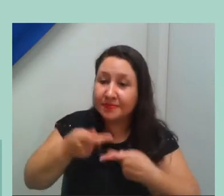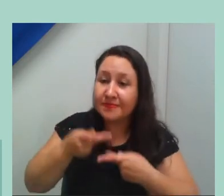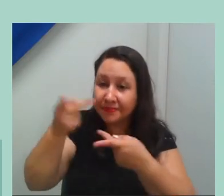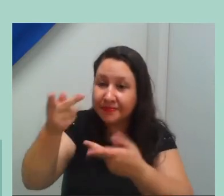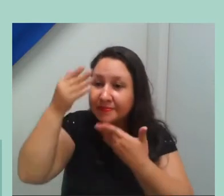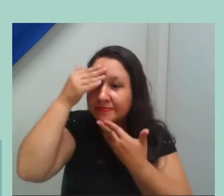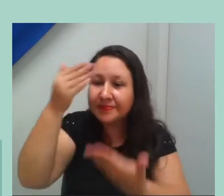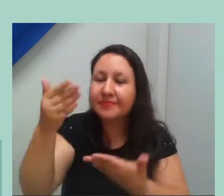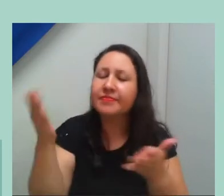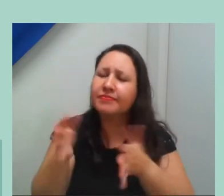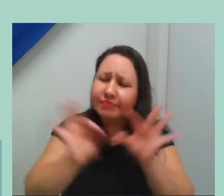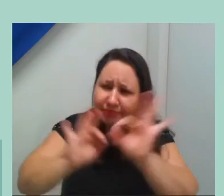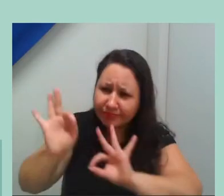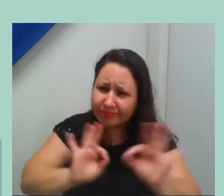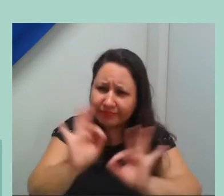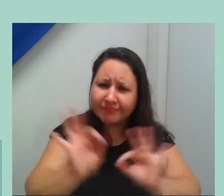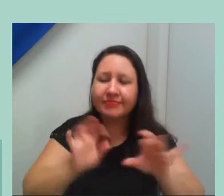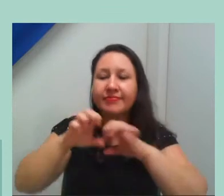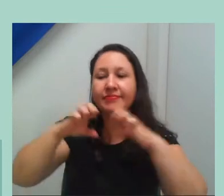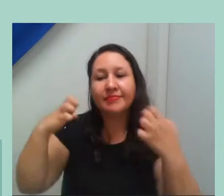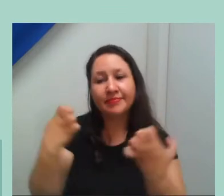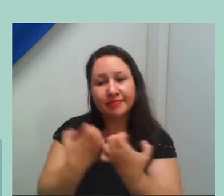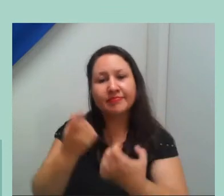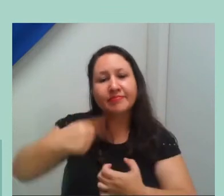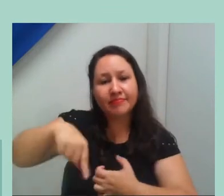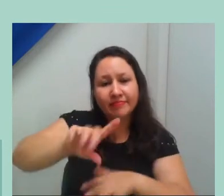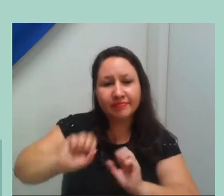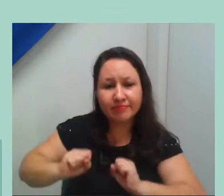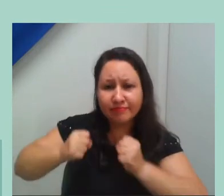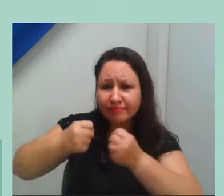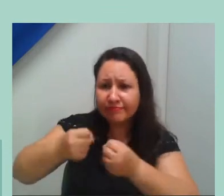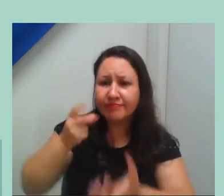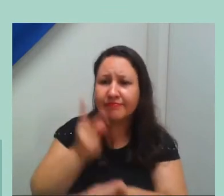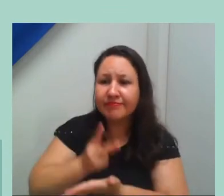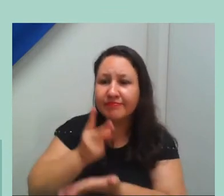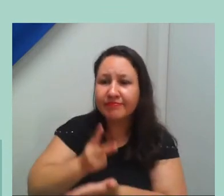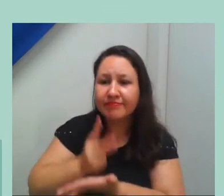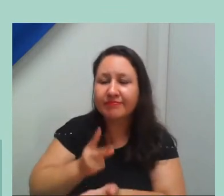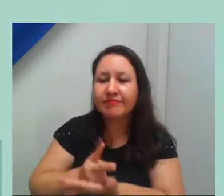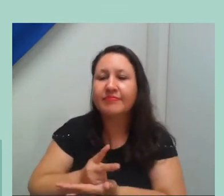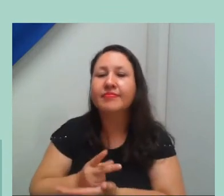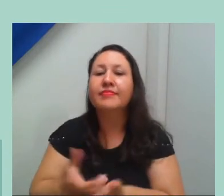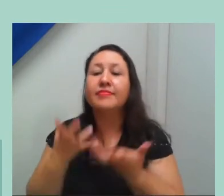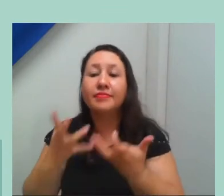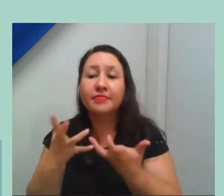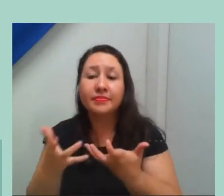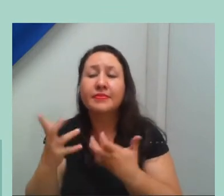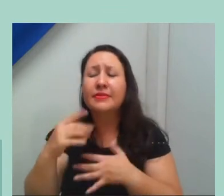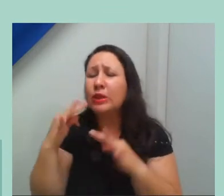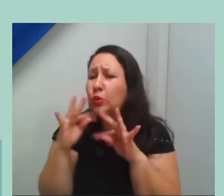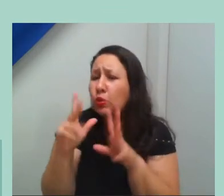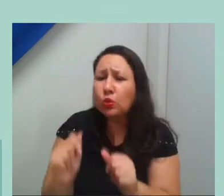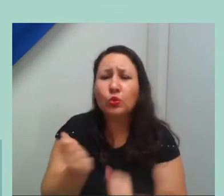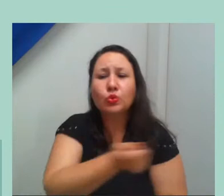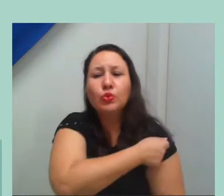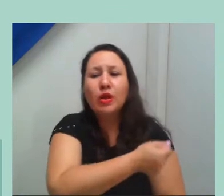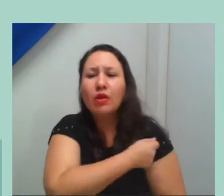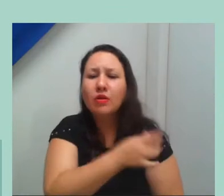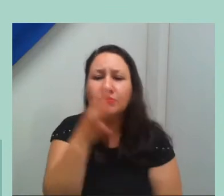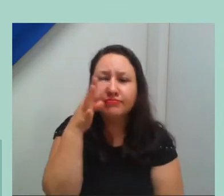evento e a forma como vocês têm se empenhado. Espero que todos os alunos, os mestrandos e pós-graduandos